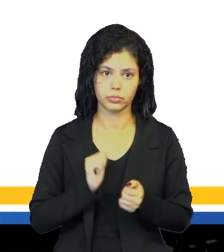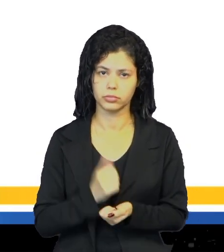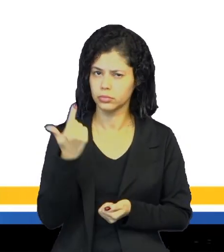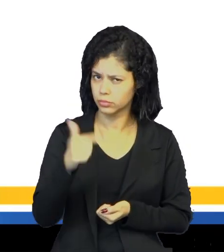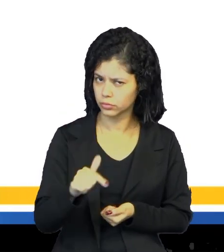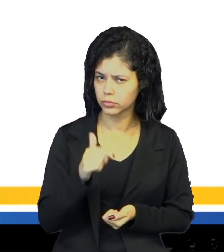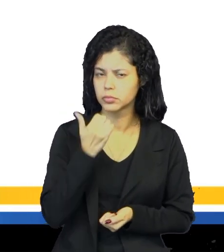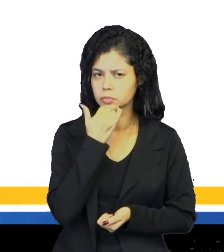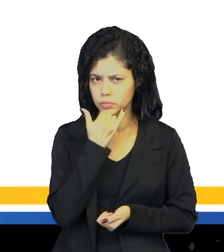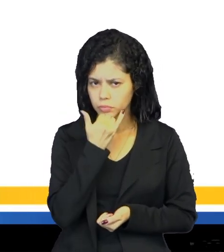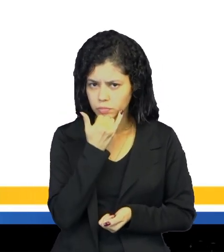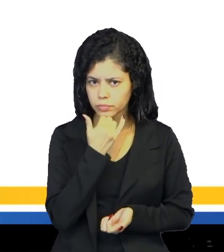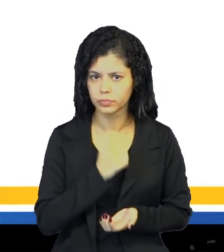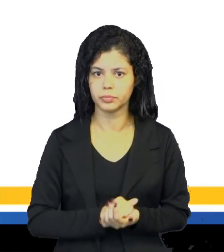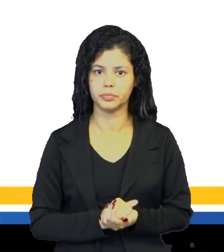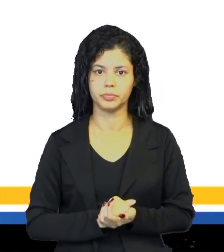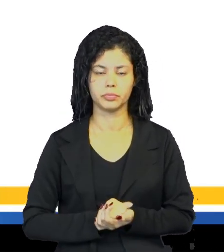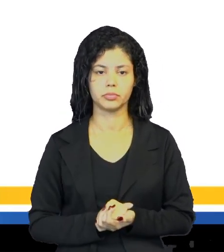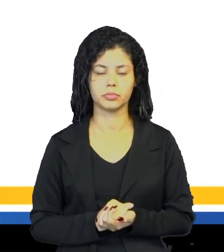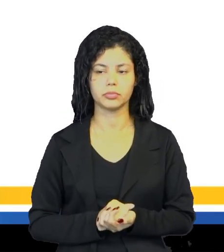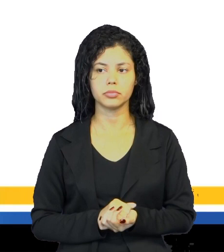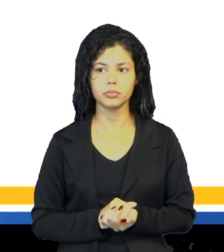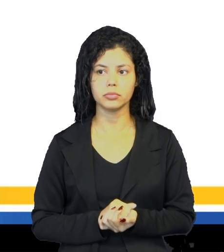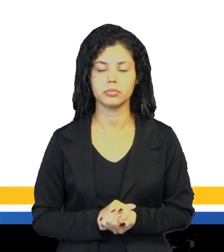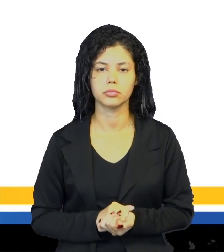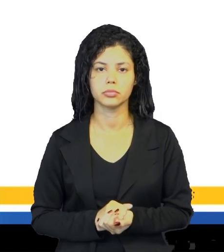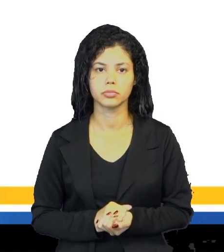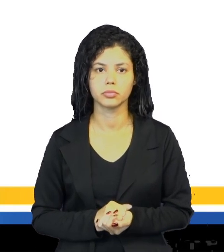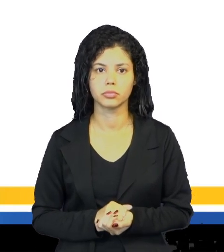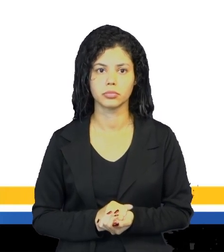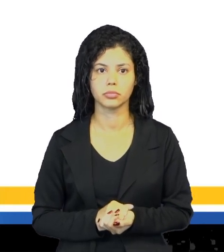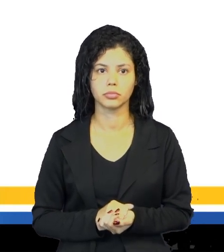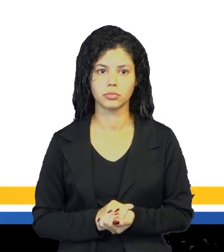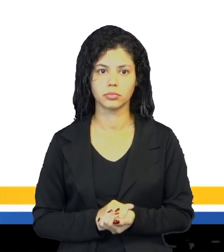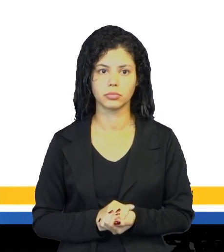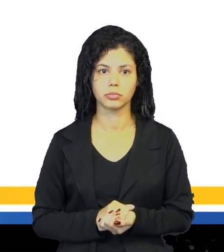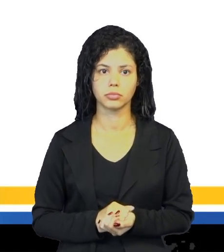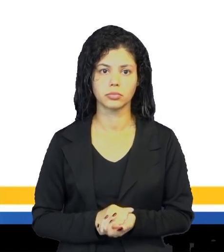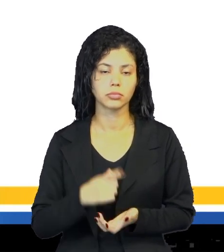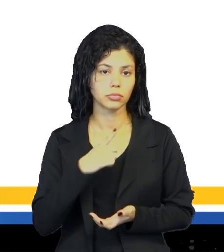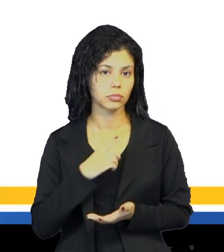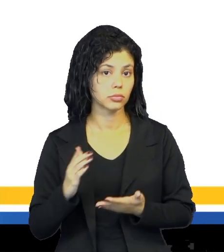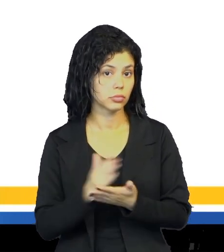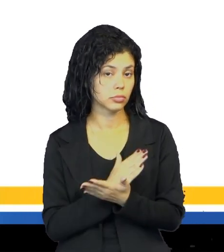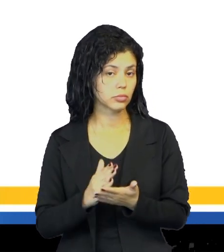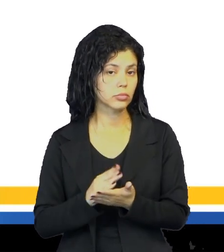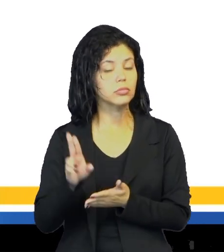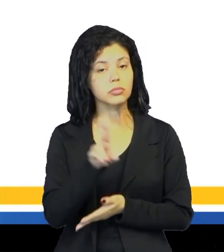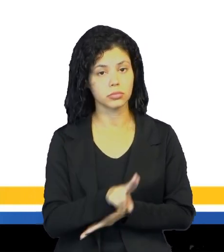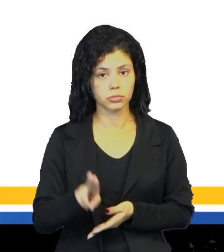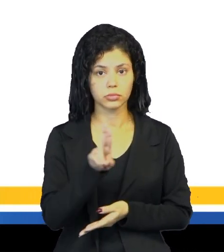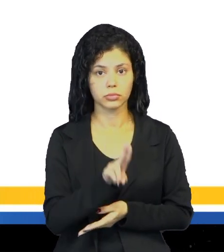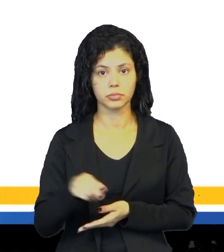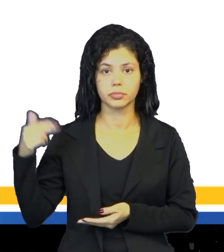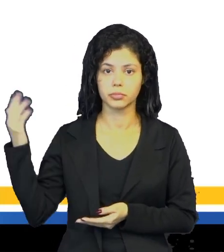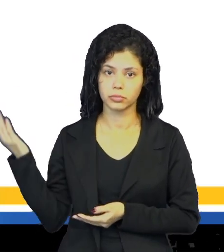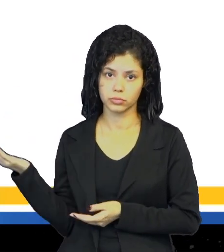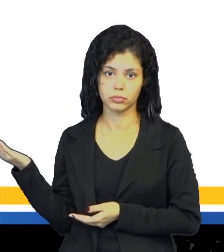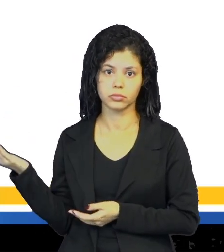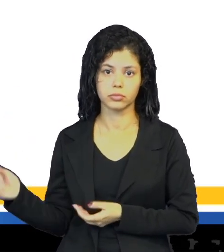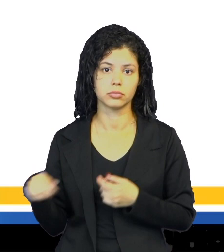repetir? Perdão, pode repetir, professor? E nós temos alguns úteis escolares, né.